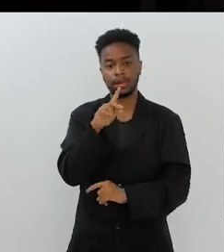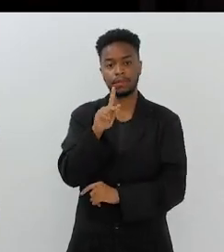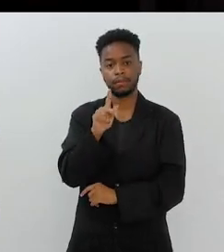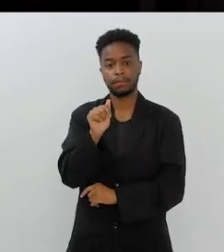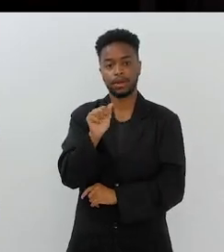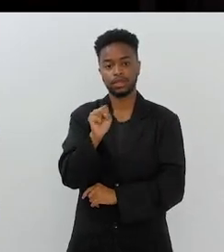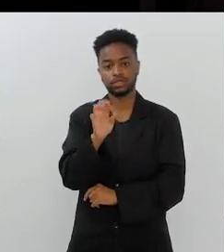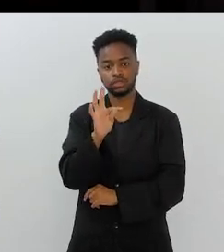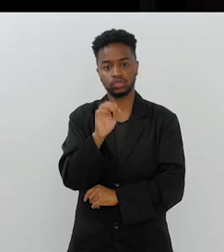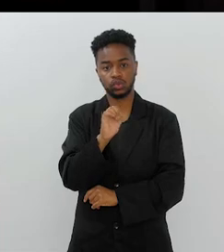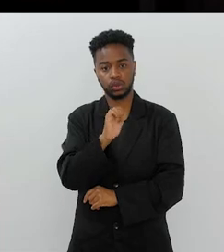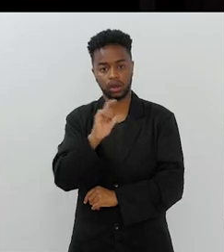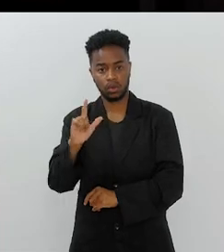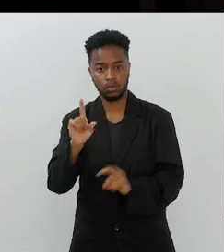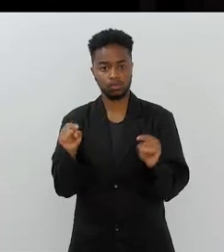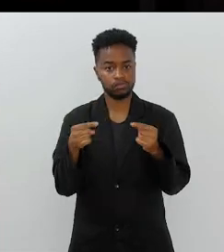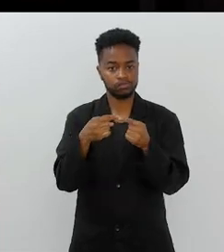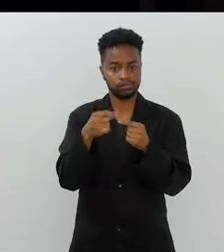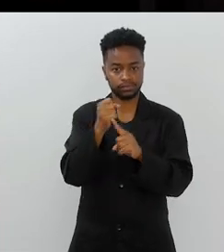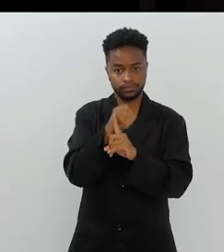as pastorais sociais,